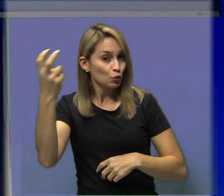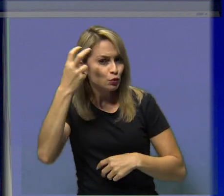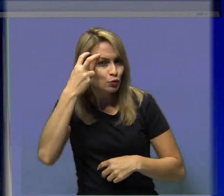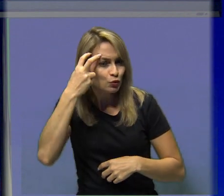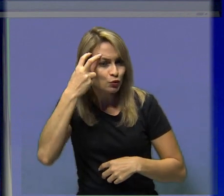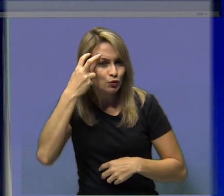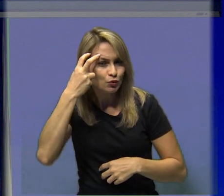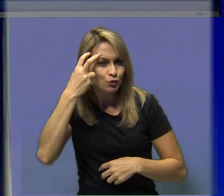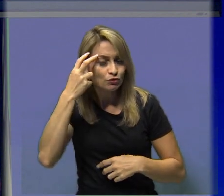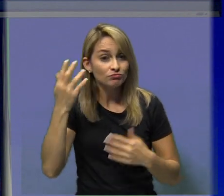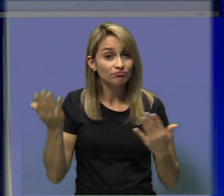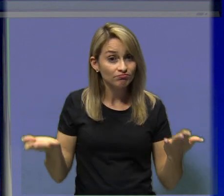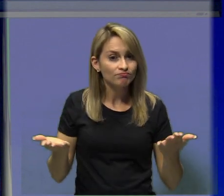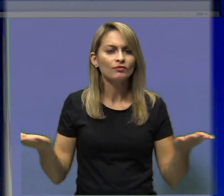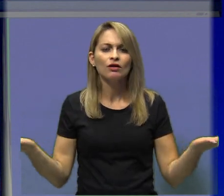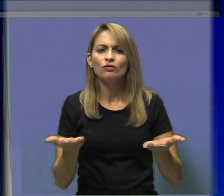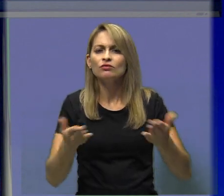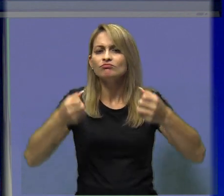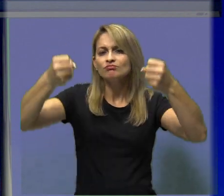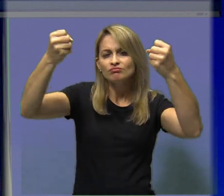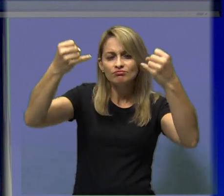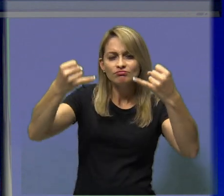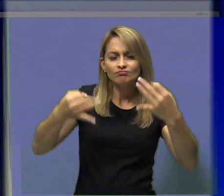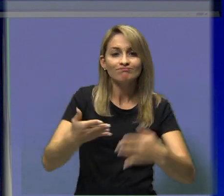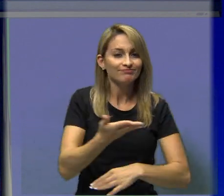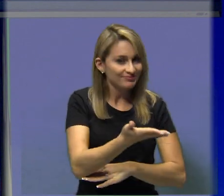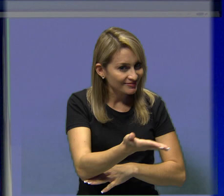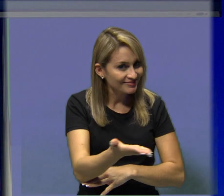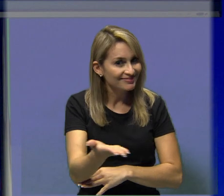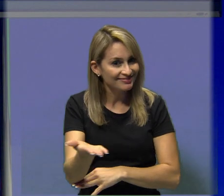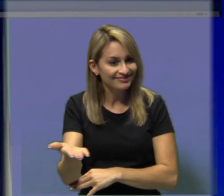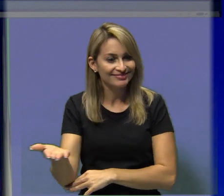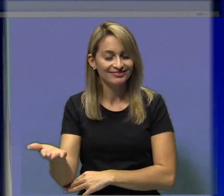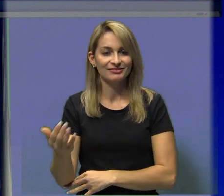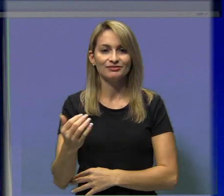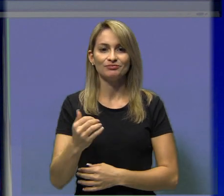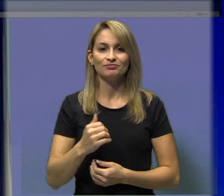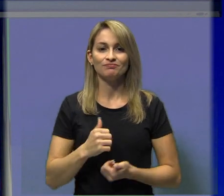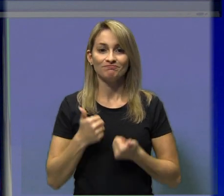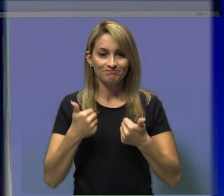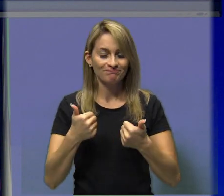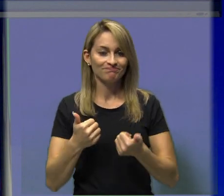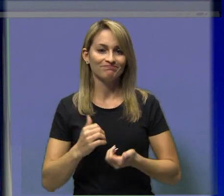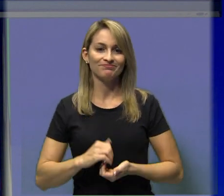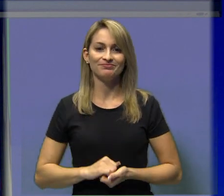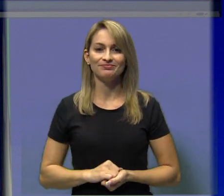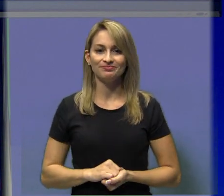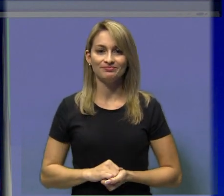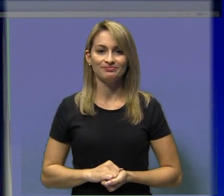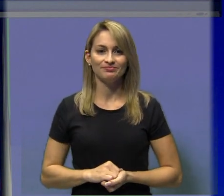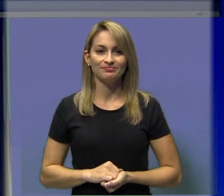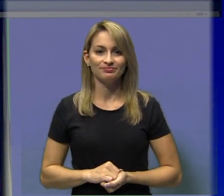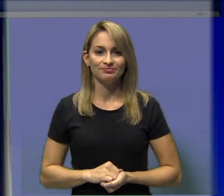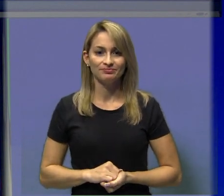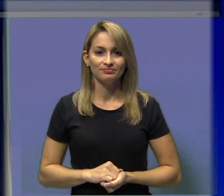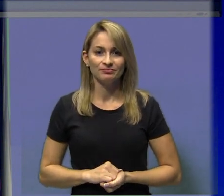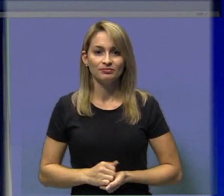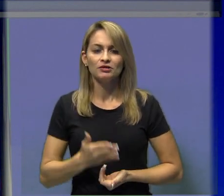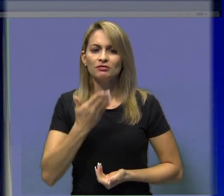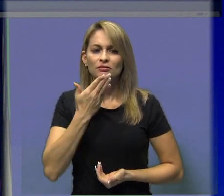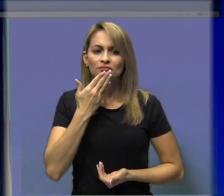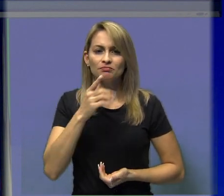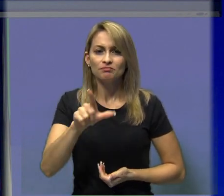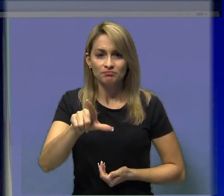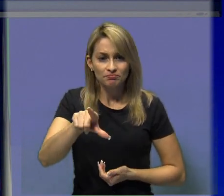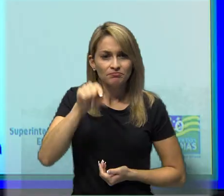Então essas questões que eu irei trazer hoje para vocês trabalham um pouco nessa direção, tá bom? Aqui separei uma